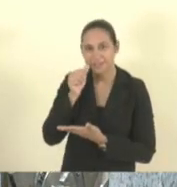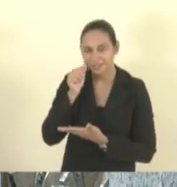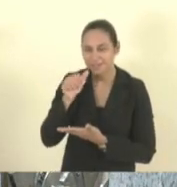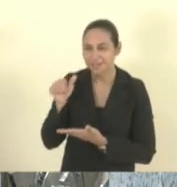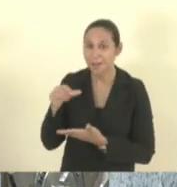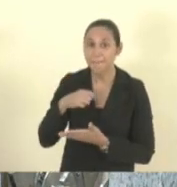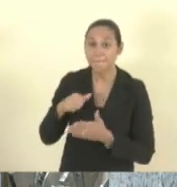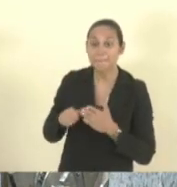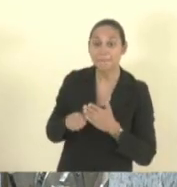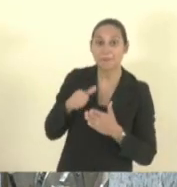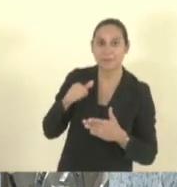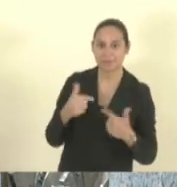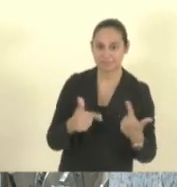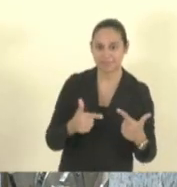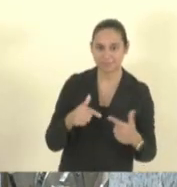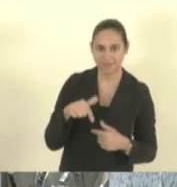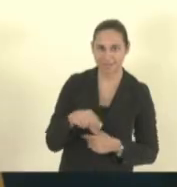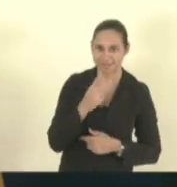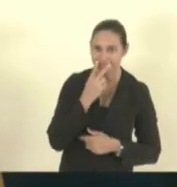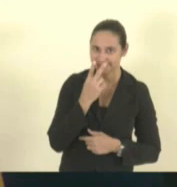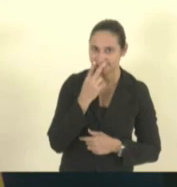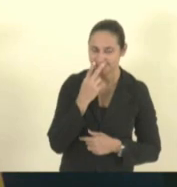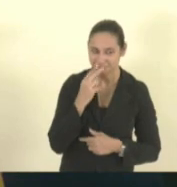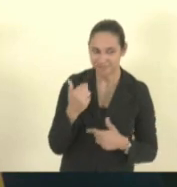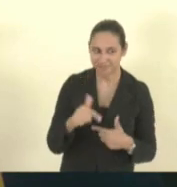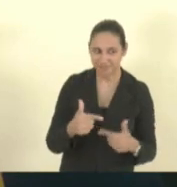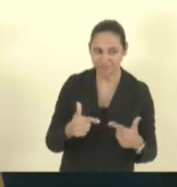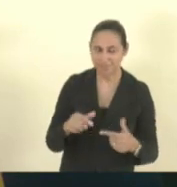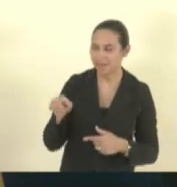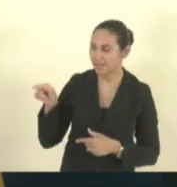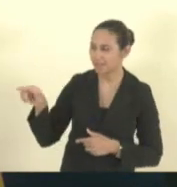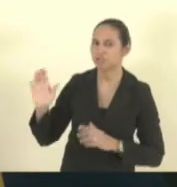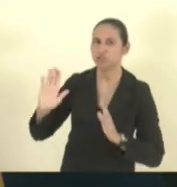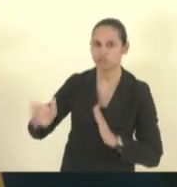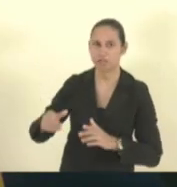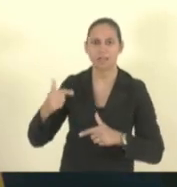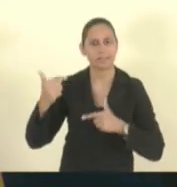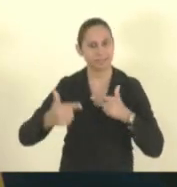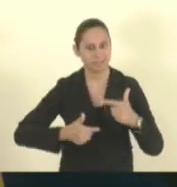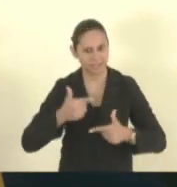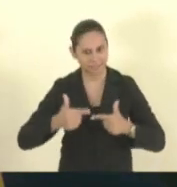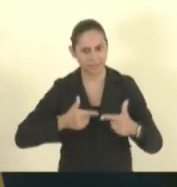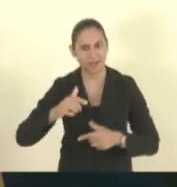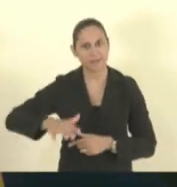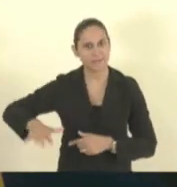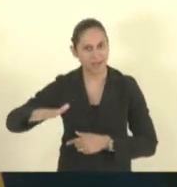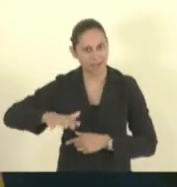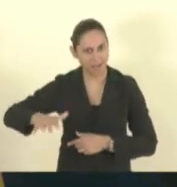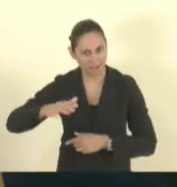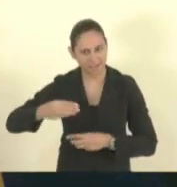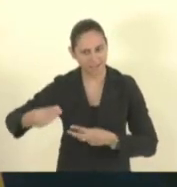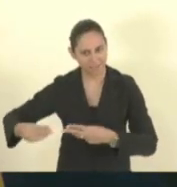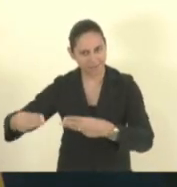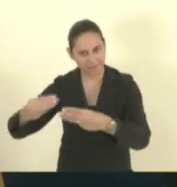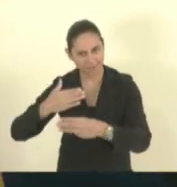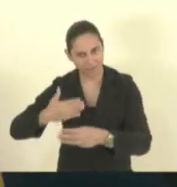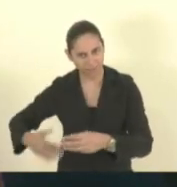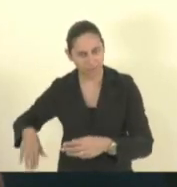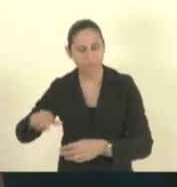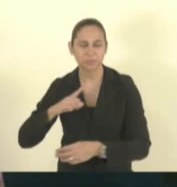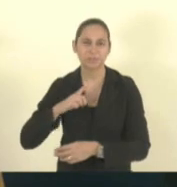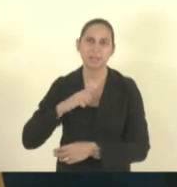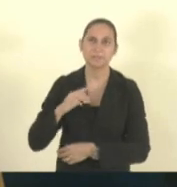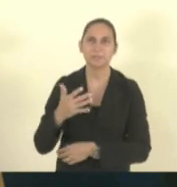o meu primeiro mandato em Vitória já atuava na área isso tem acho que 18